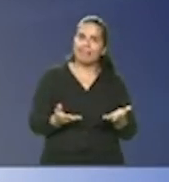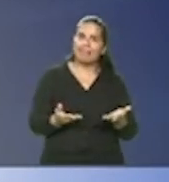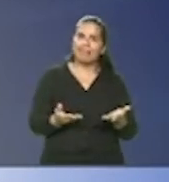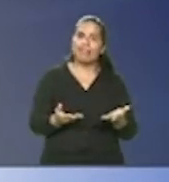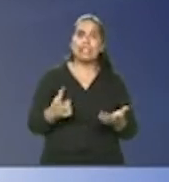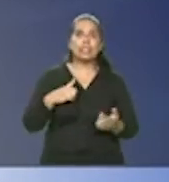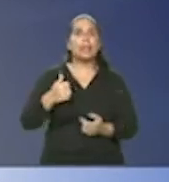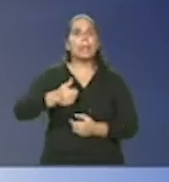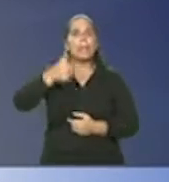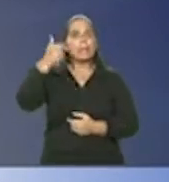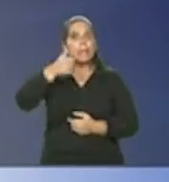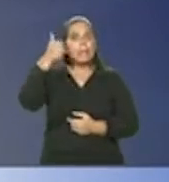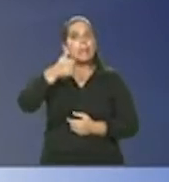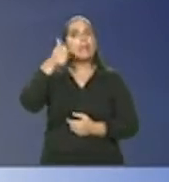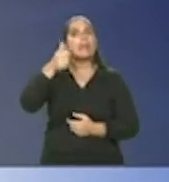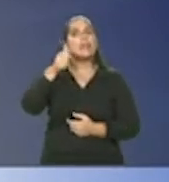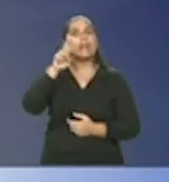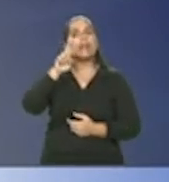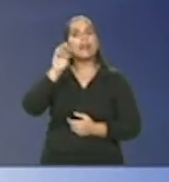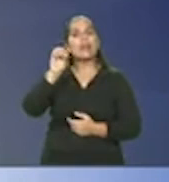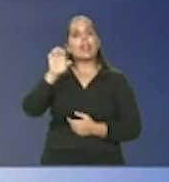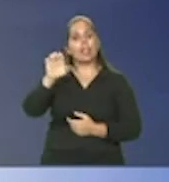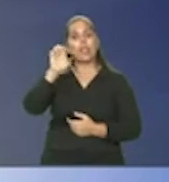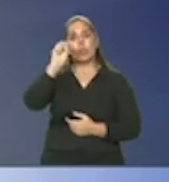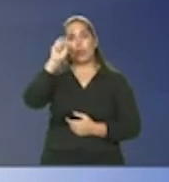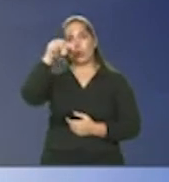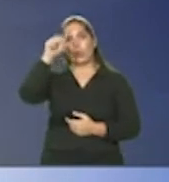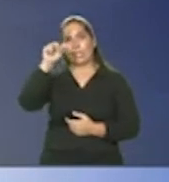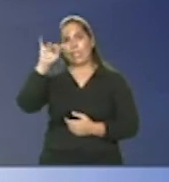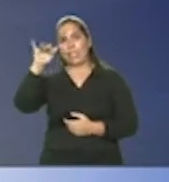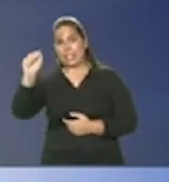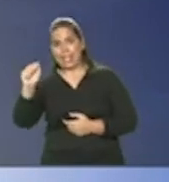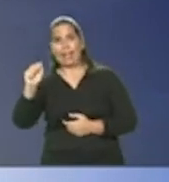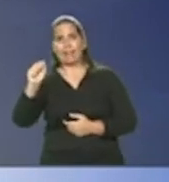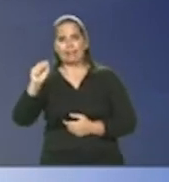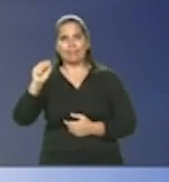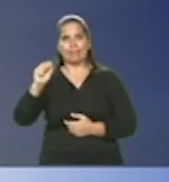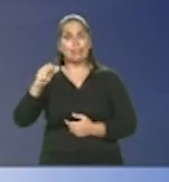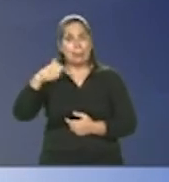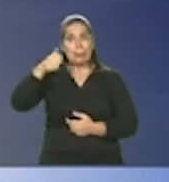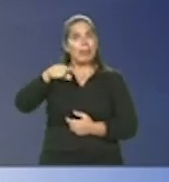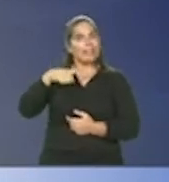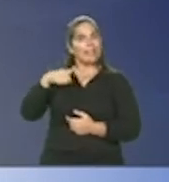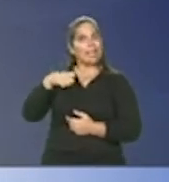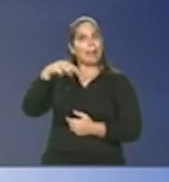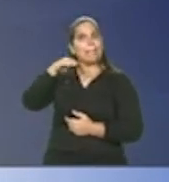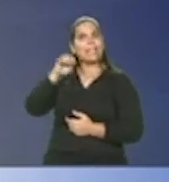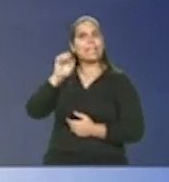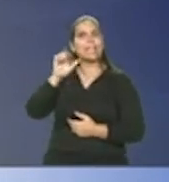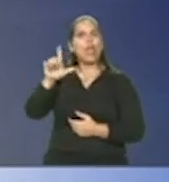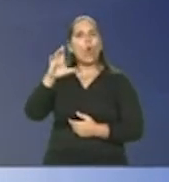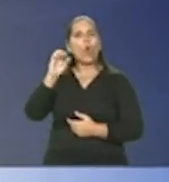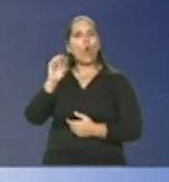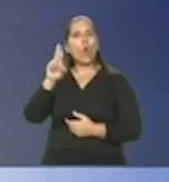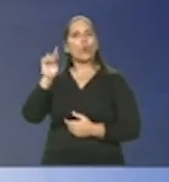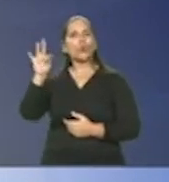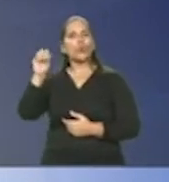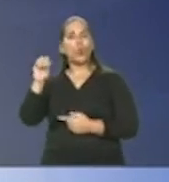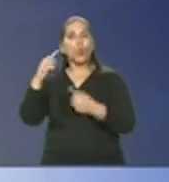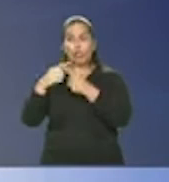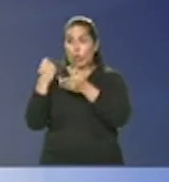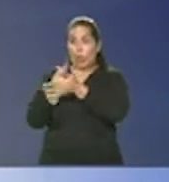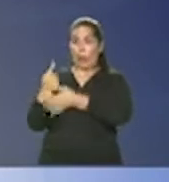a nossa primeira ressonância magnética no Miguel Coto eu falo isso com tanta alegria e gratidão a Deus porque lá atrás